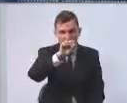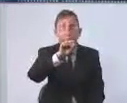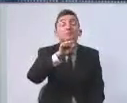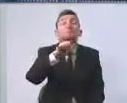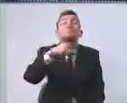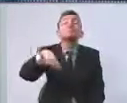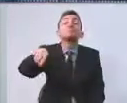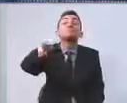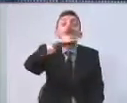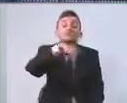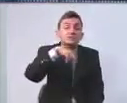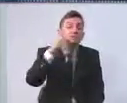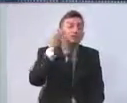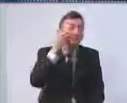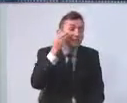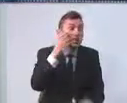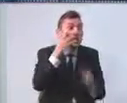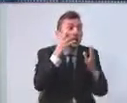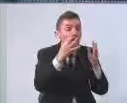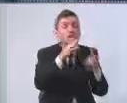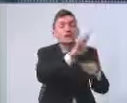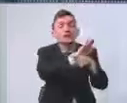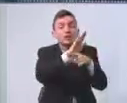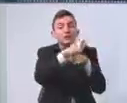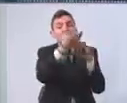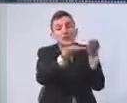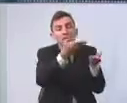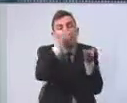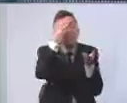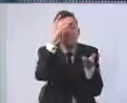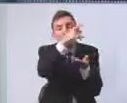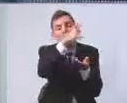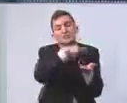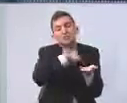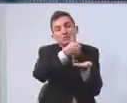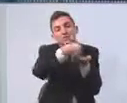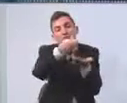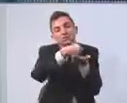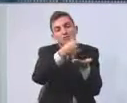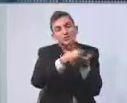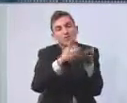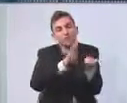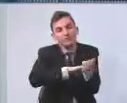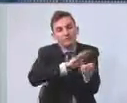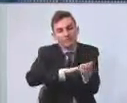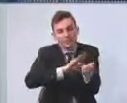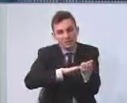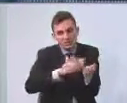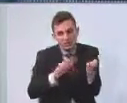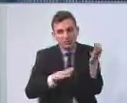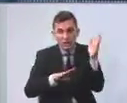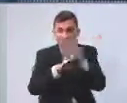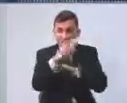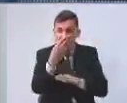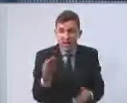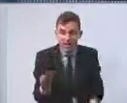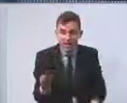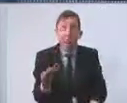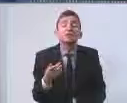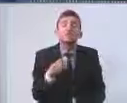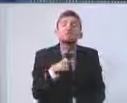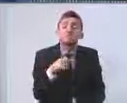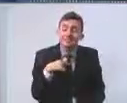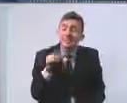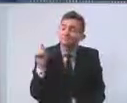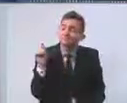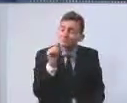tratar com pessoas, infelizmente, portadoras desse problema. Sem dúvida que existem situações no qual os